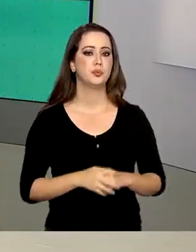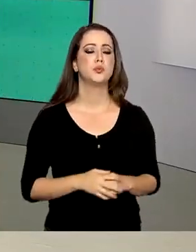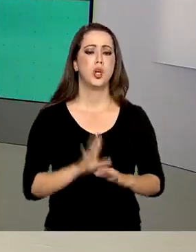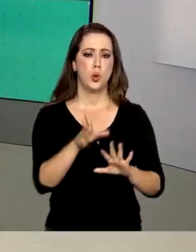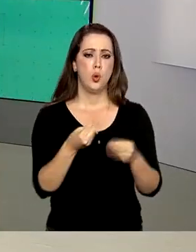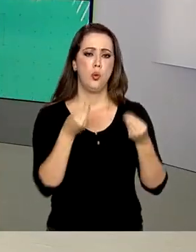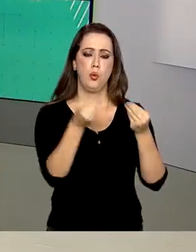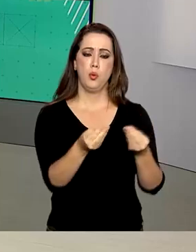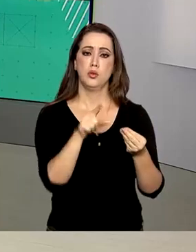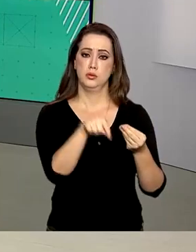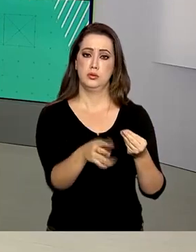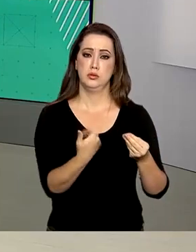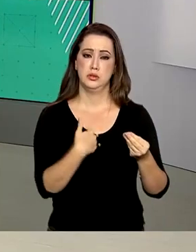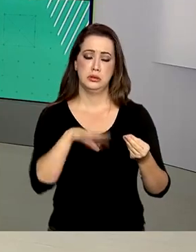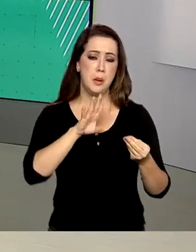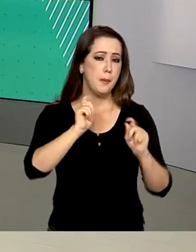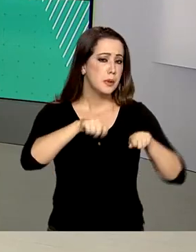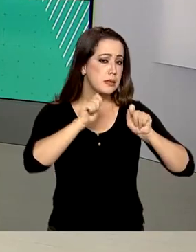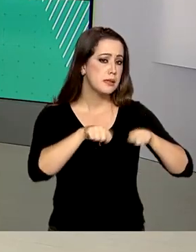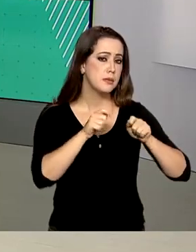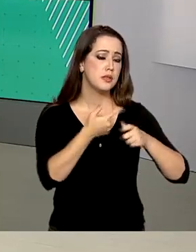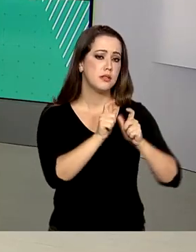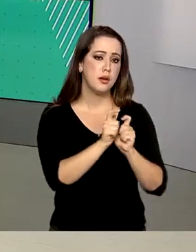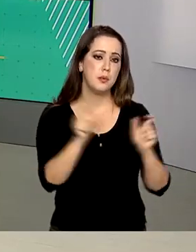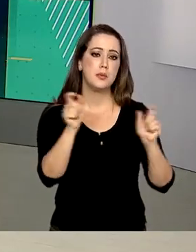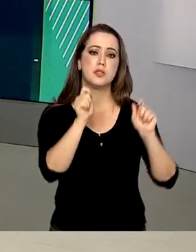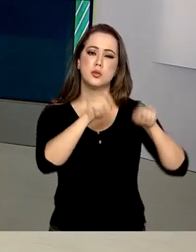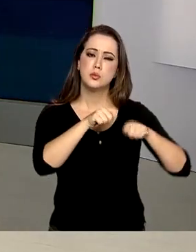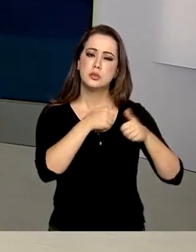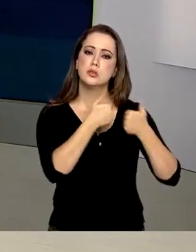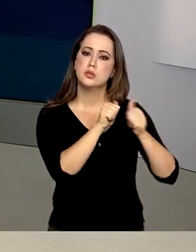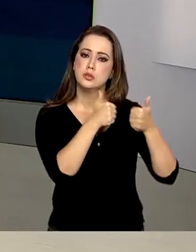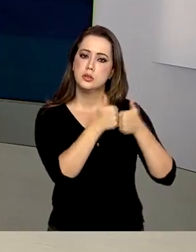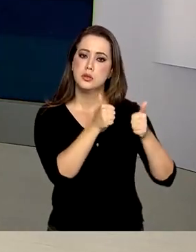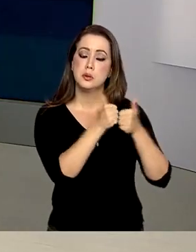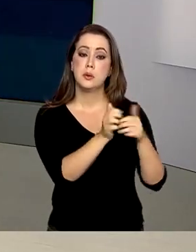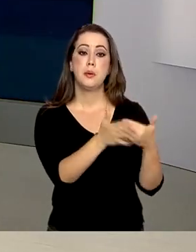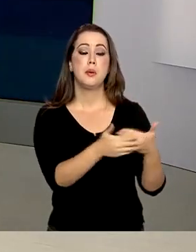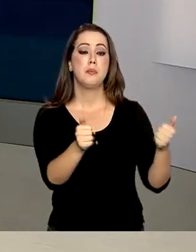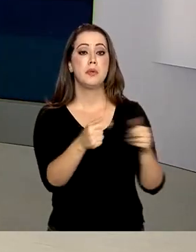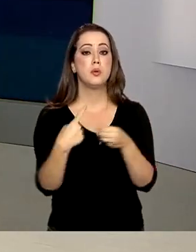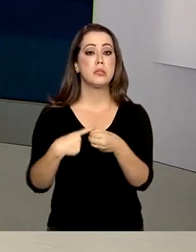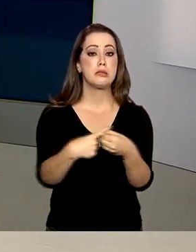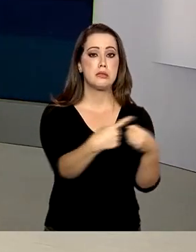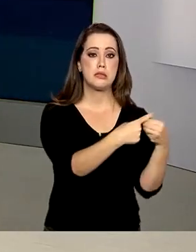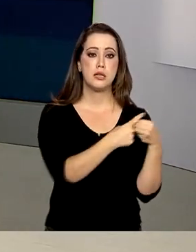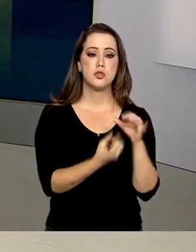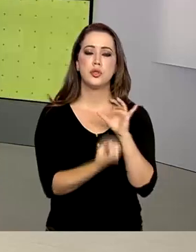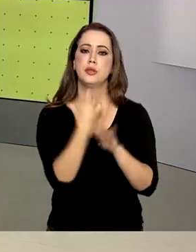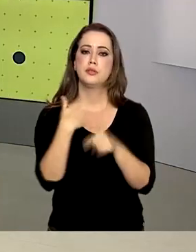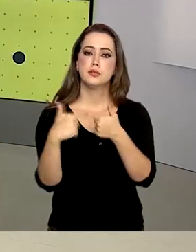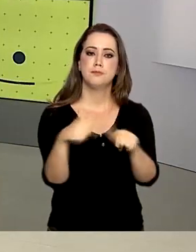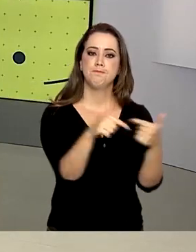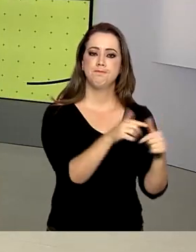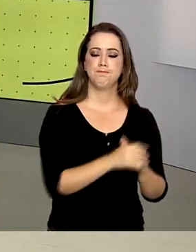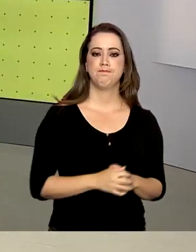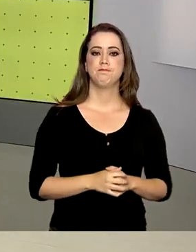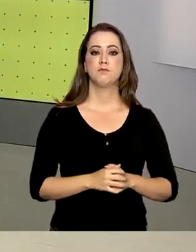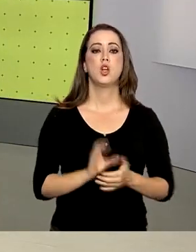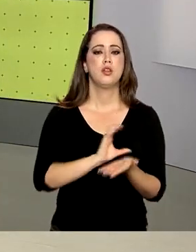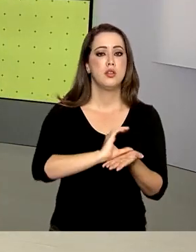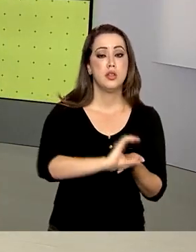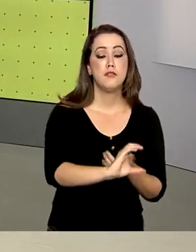concessão, segundo o governo, vai permitir a ampliação da capacidade de transporte, melhorias urbanas e geração de empregos.